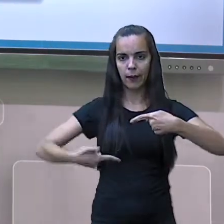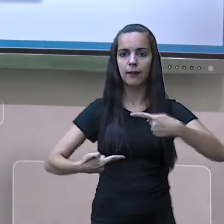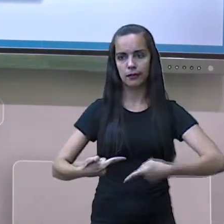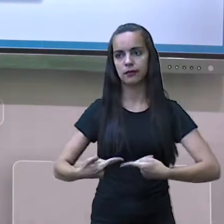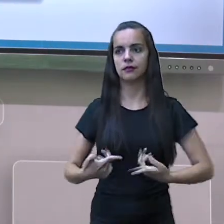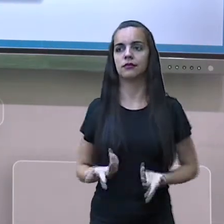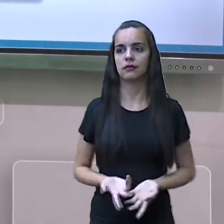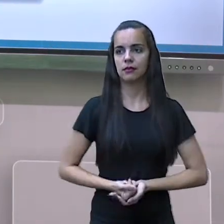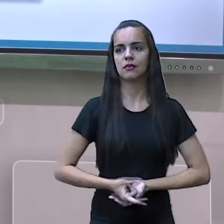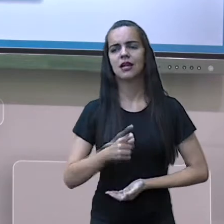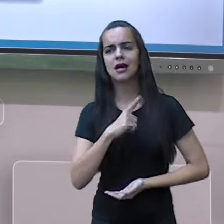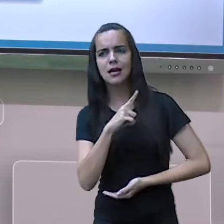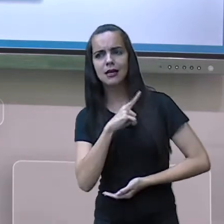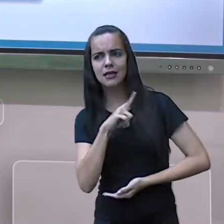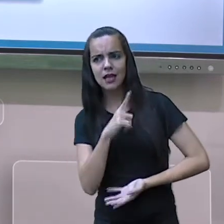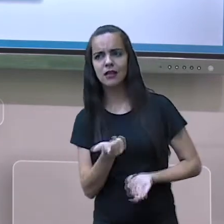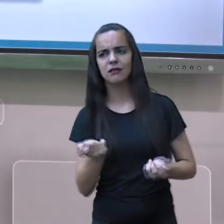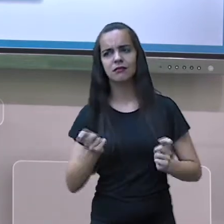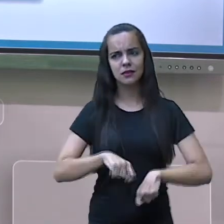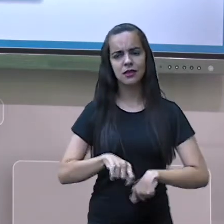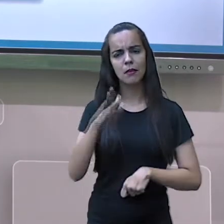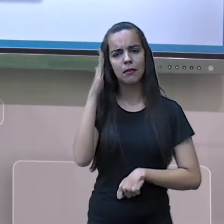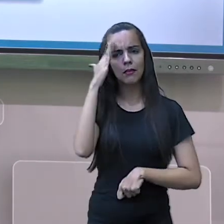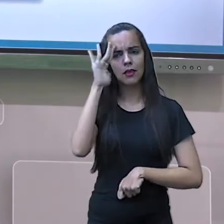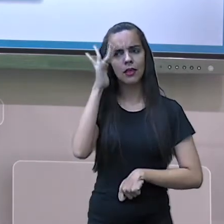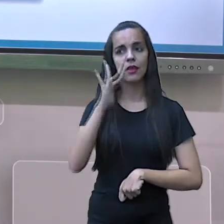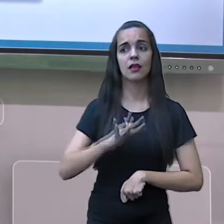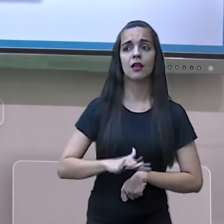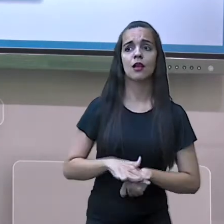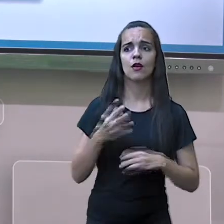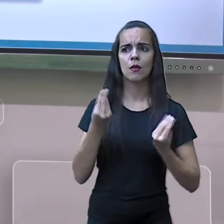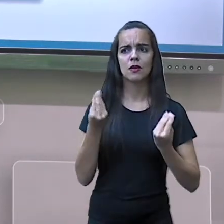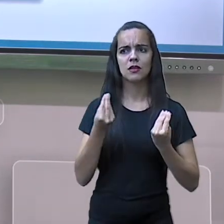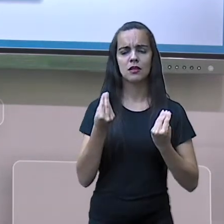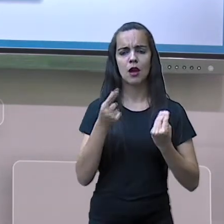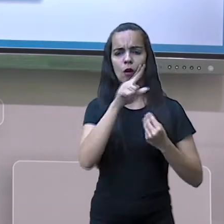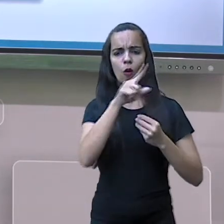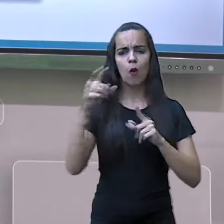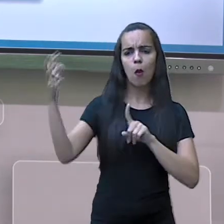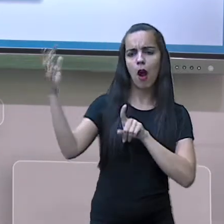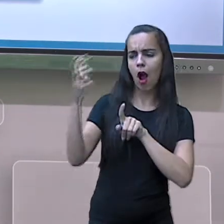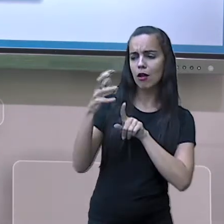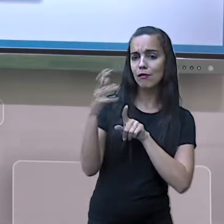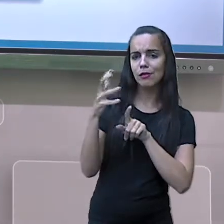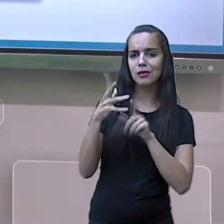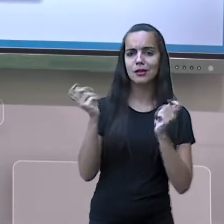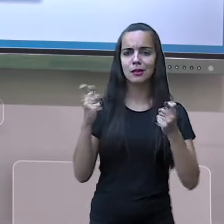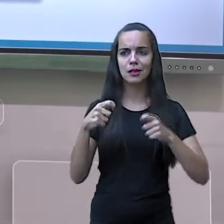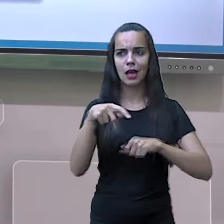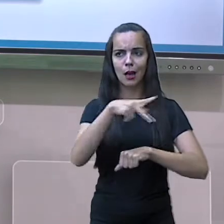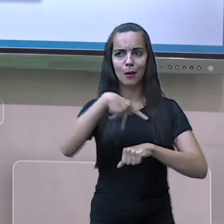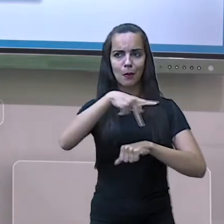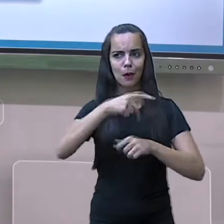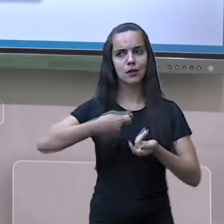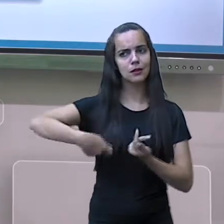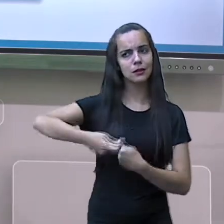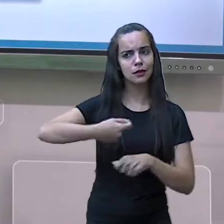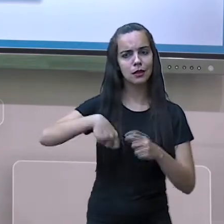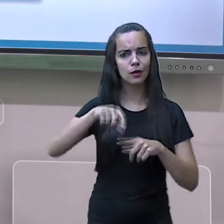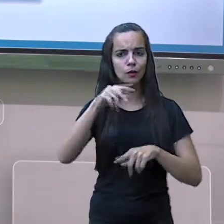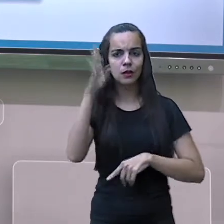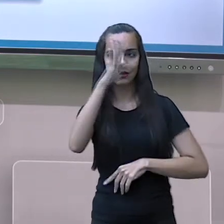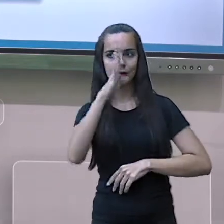que está comandando as demais, não. Mas ela influencia as demais. No Brasil,